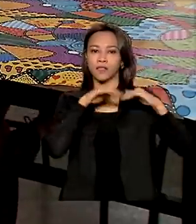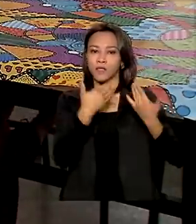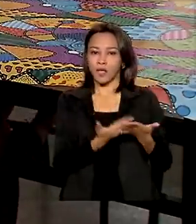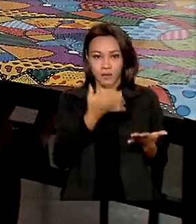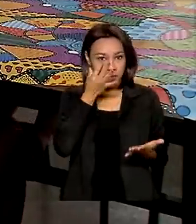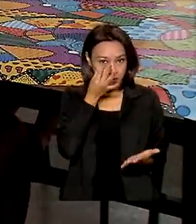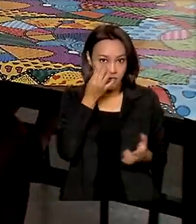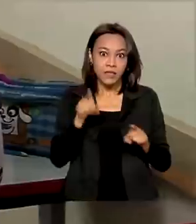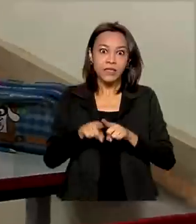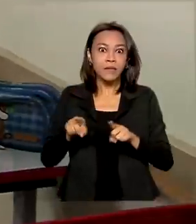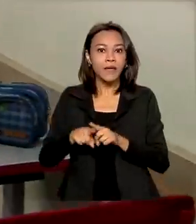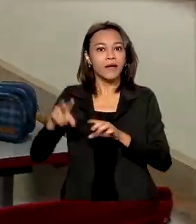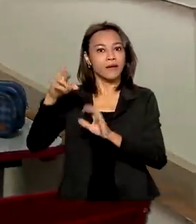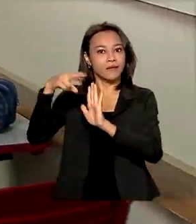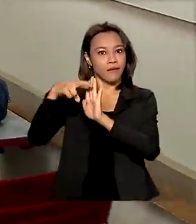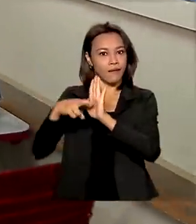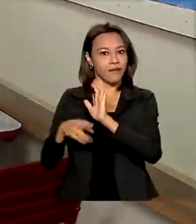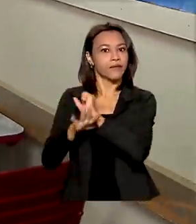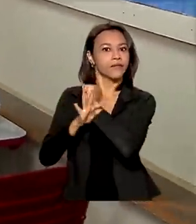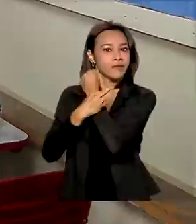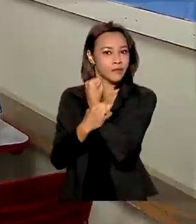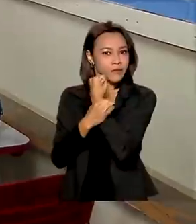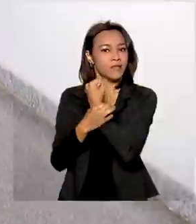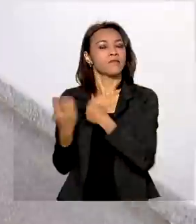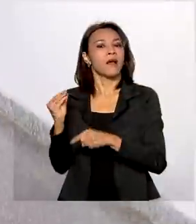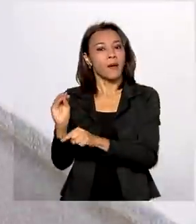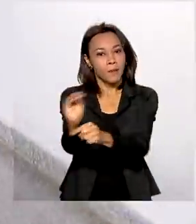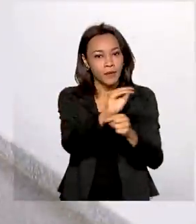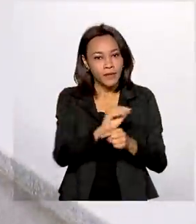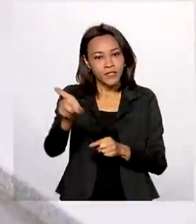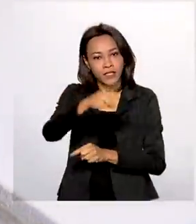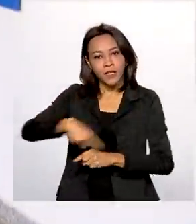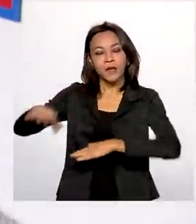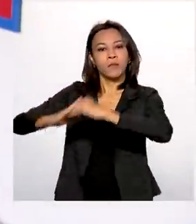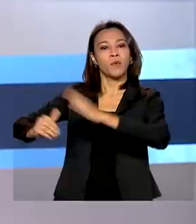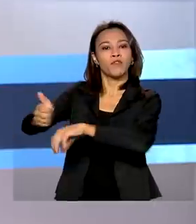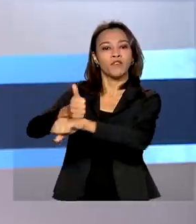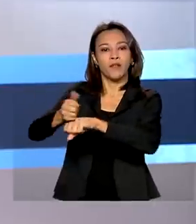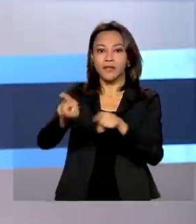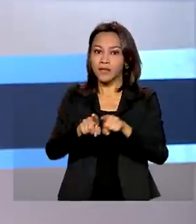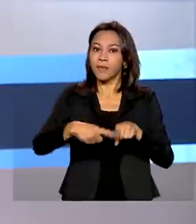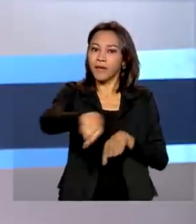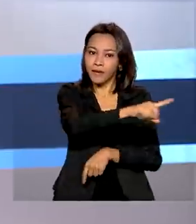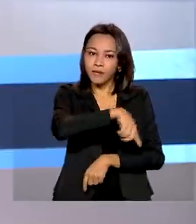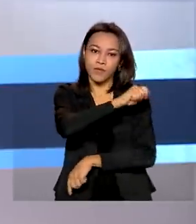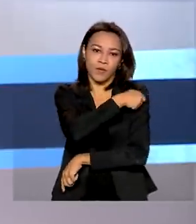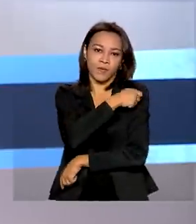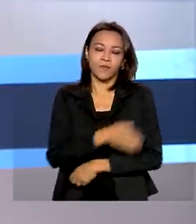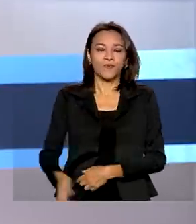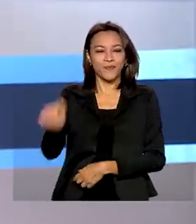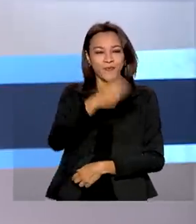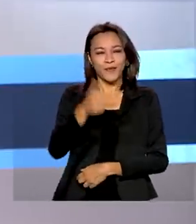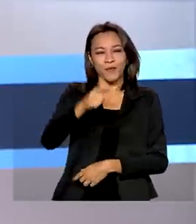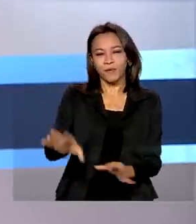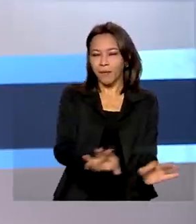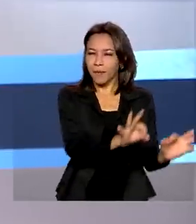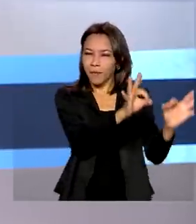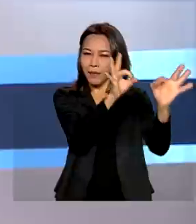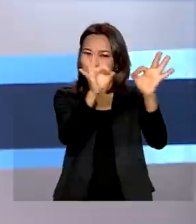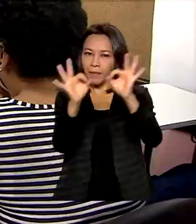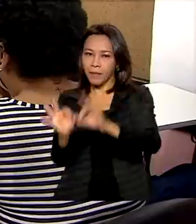de segurança adotadas para proteger profissionais e alunos da Covid-19. E na série Educar para